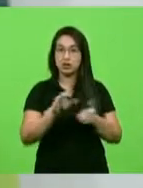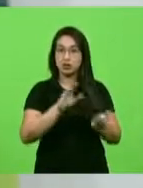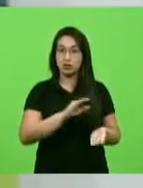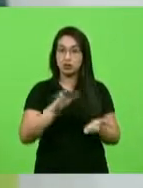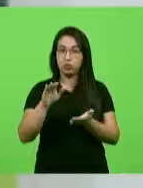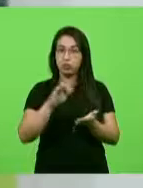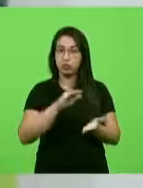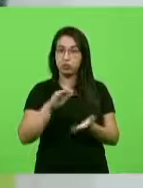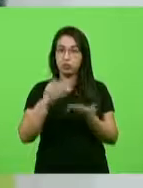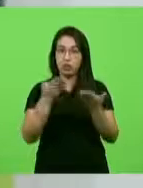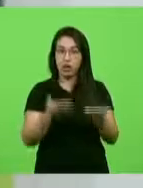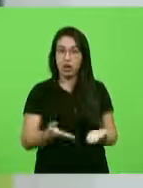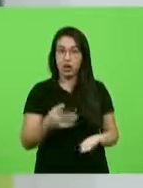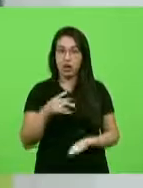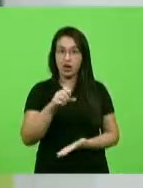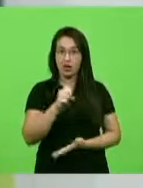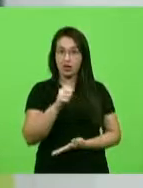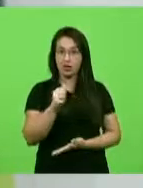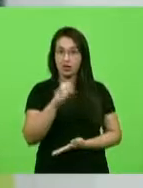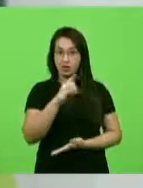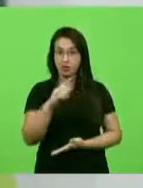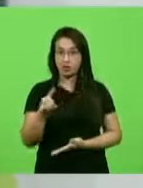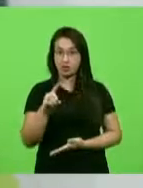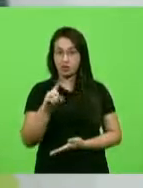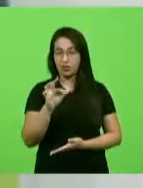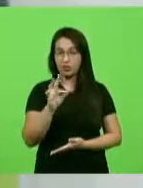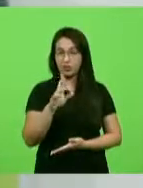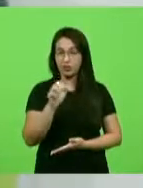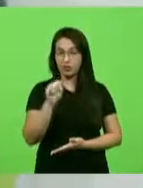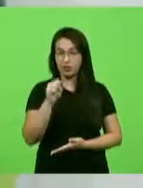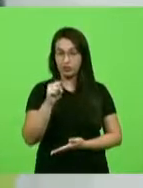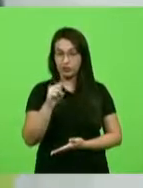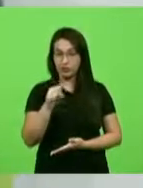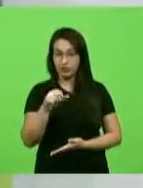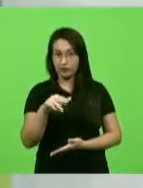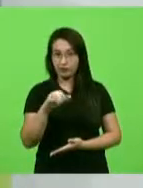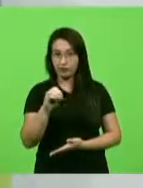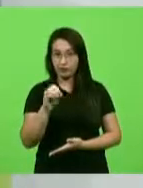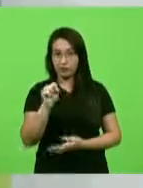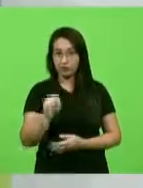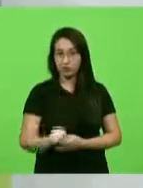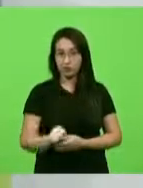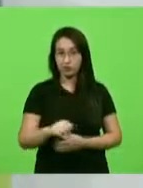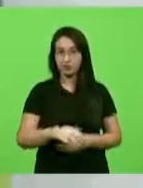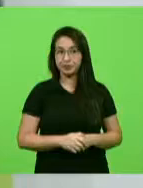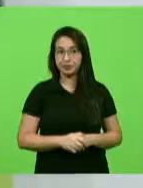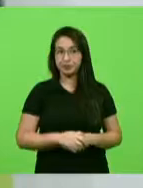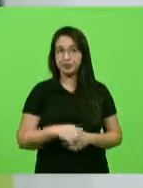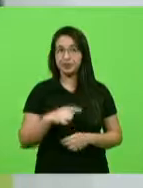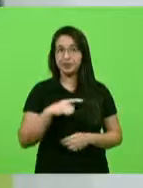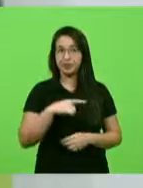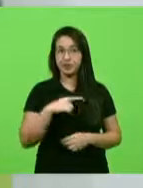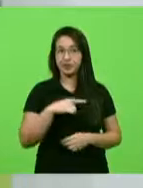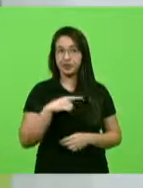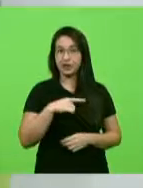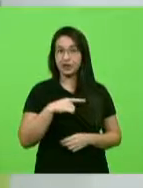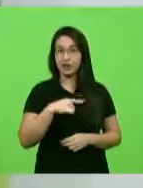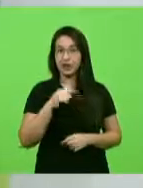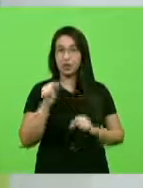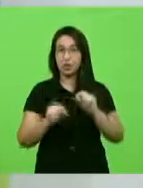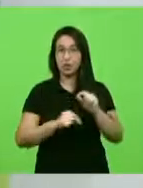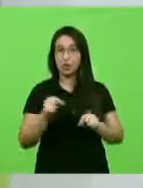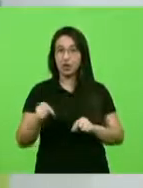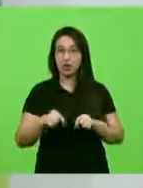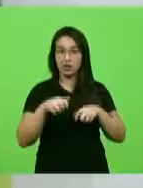do Sul. Foi parado o transporte de containers, passou a trabalhar exclusivamente com grão e entrava posteriormente o fertilizante por